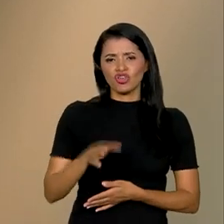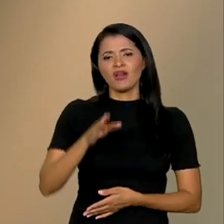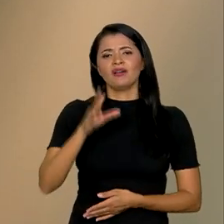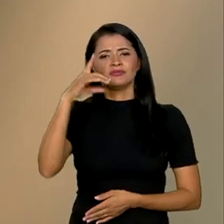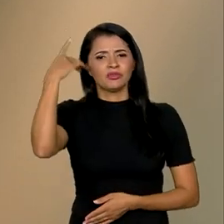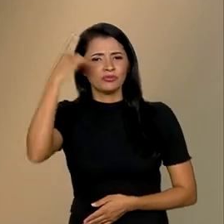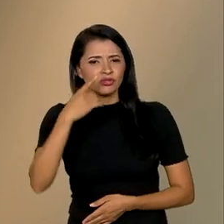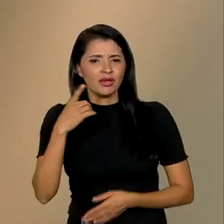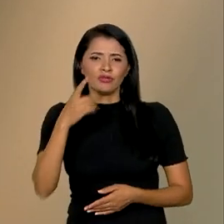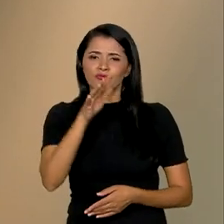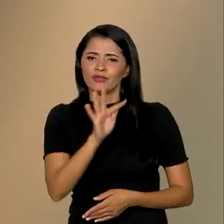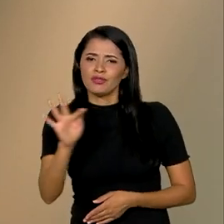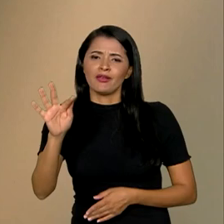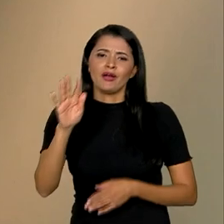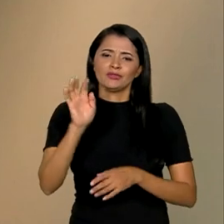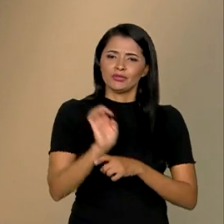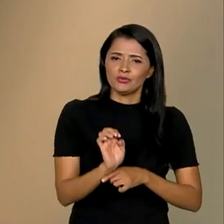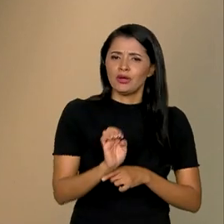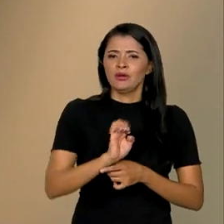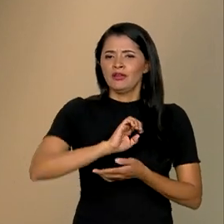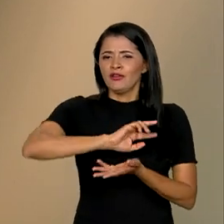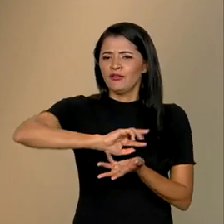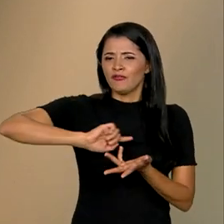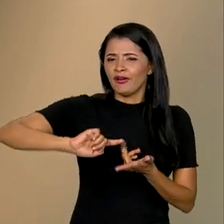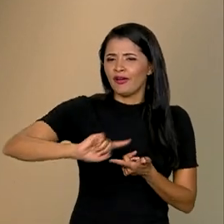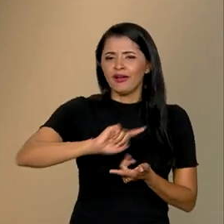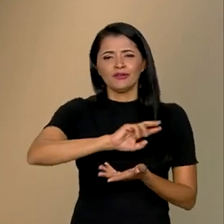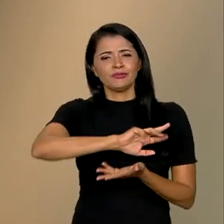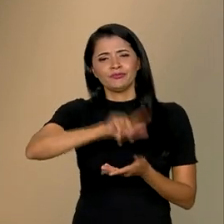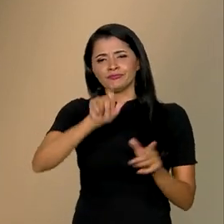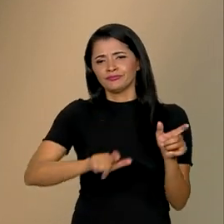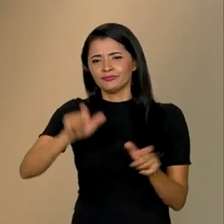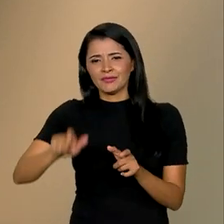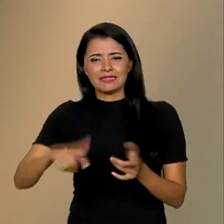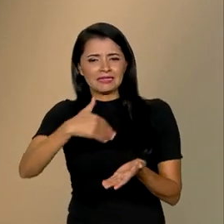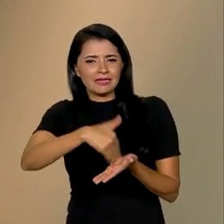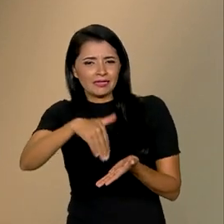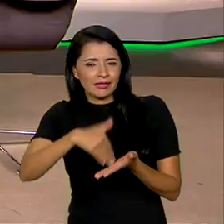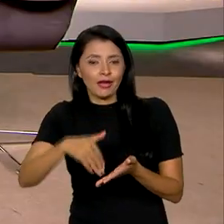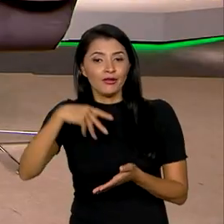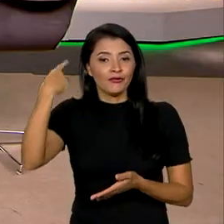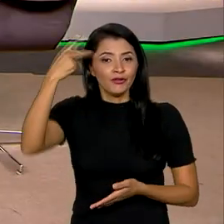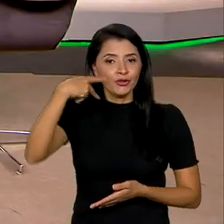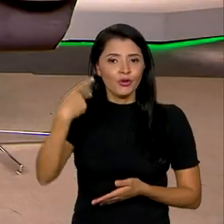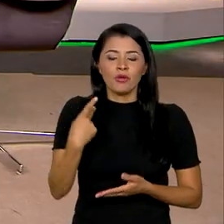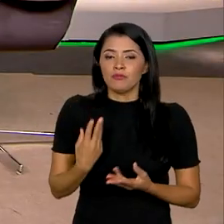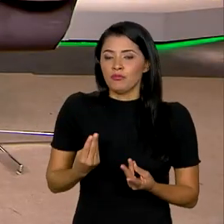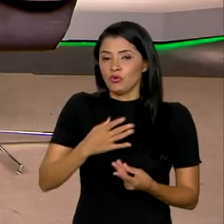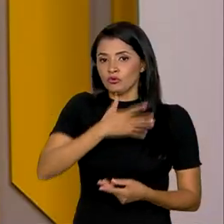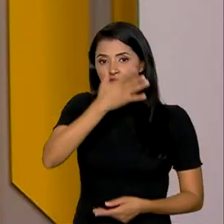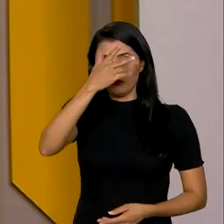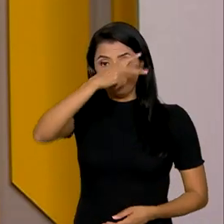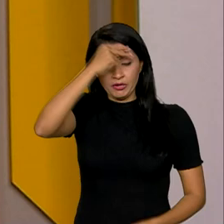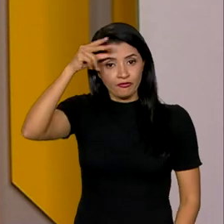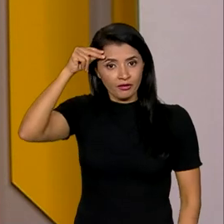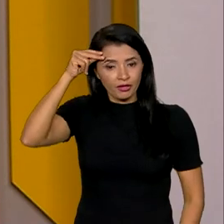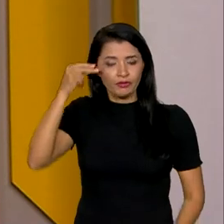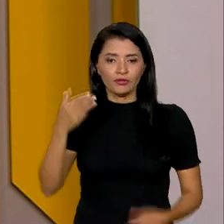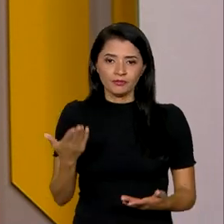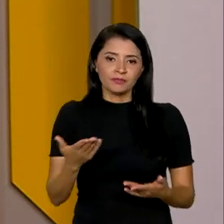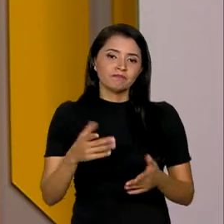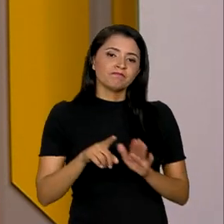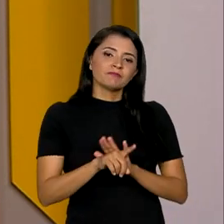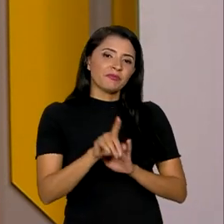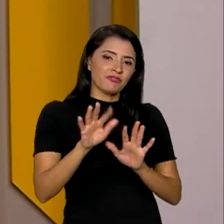estaduais, muitos secretários, alguns vereadores e muitos, muitos prefeitos e prefeitas. Muito bom. Secretário, para a gente